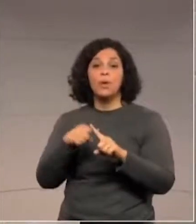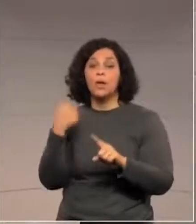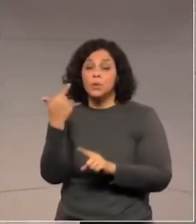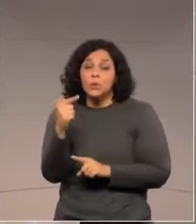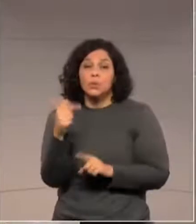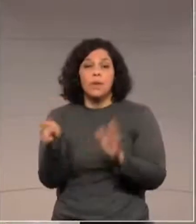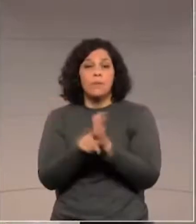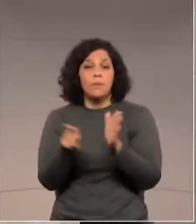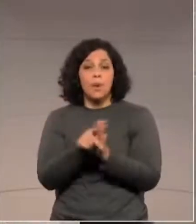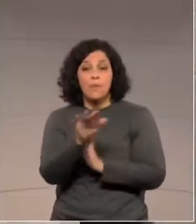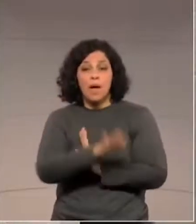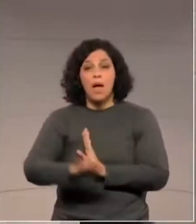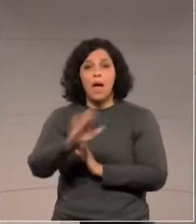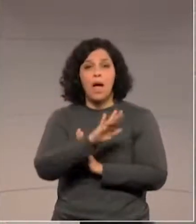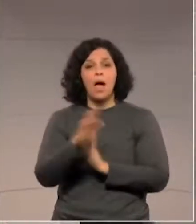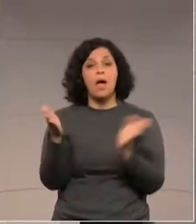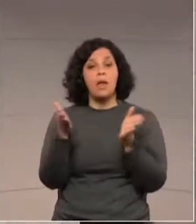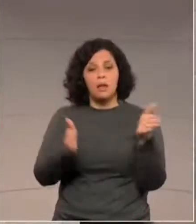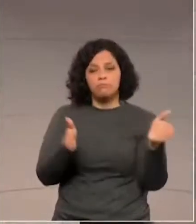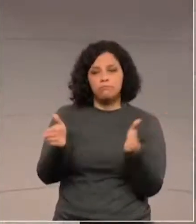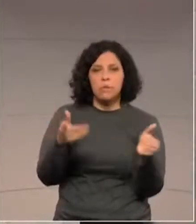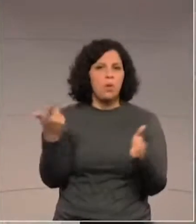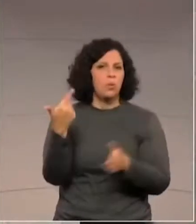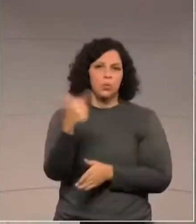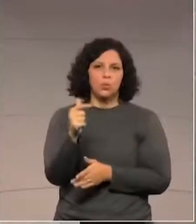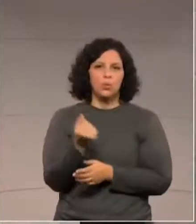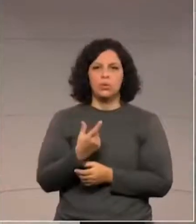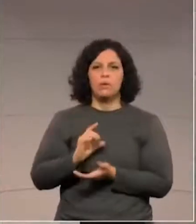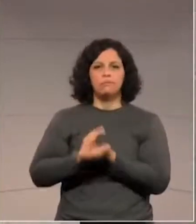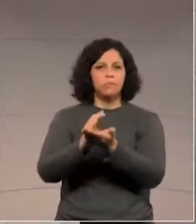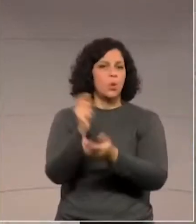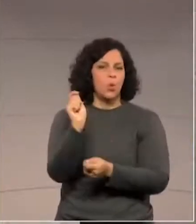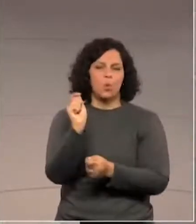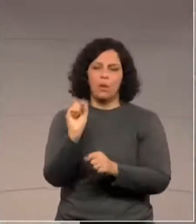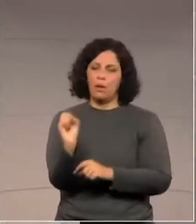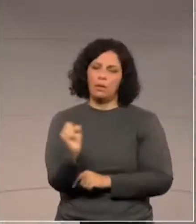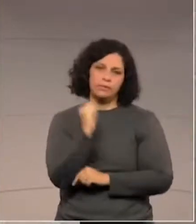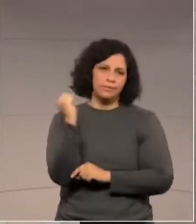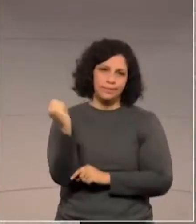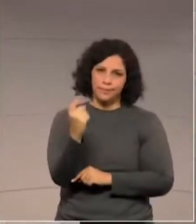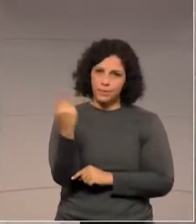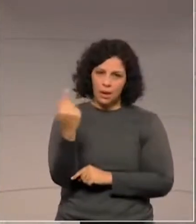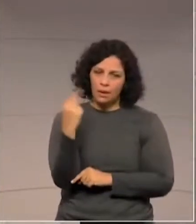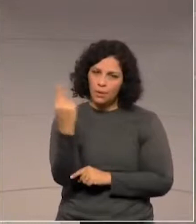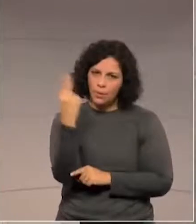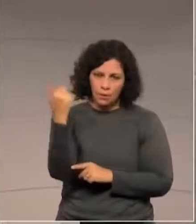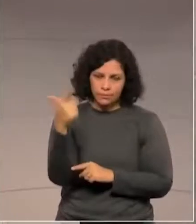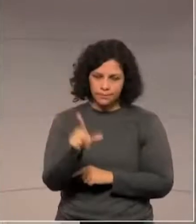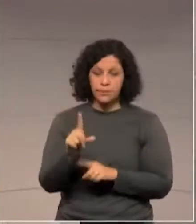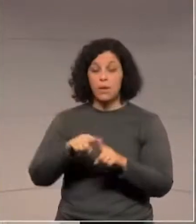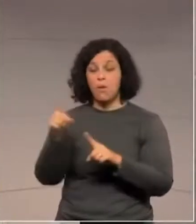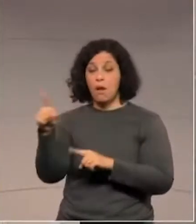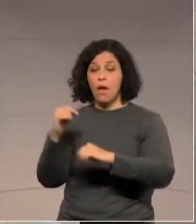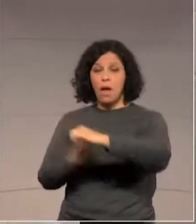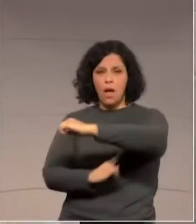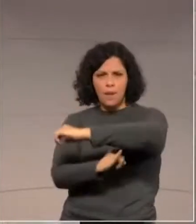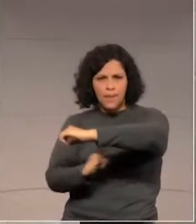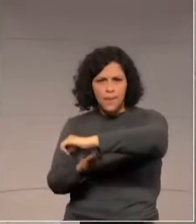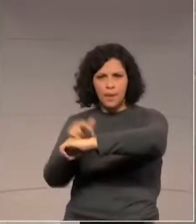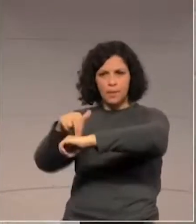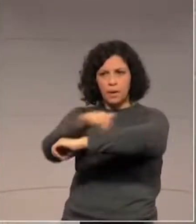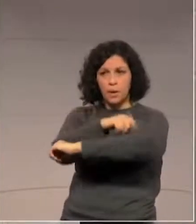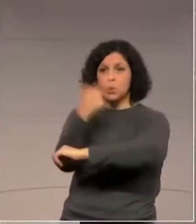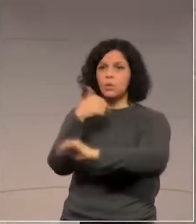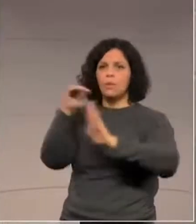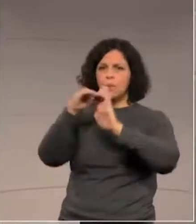na atual concessão. Entretanto, essa passarela, felizmente, ela não foi prevista